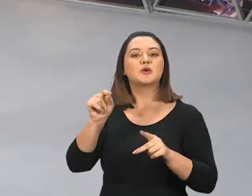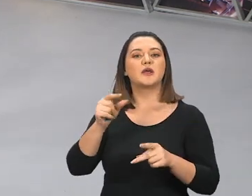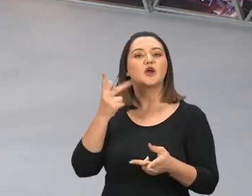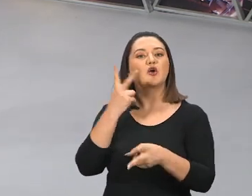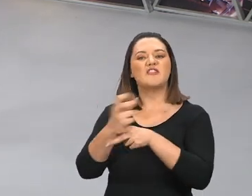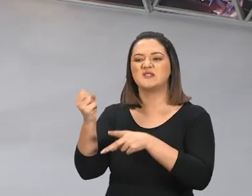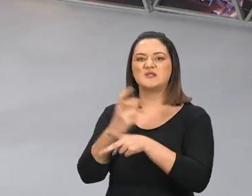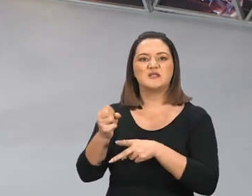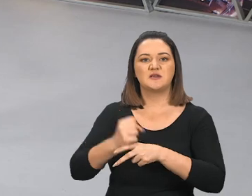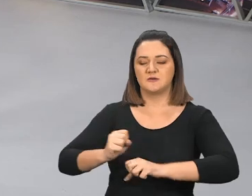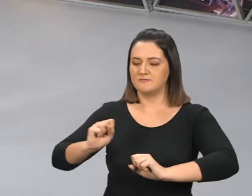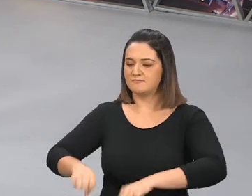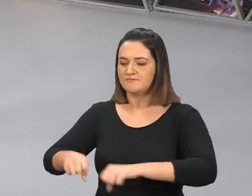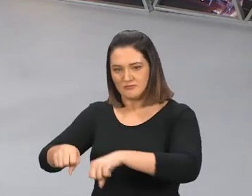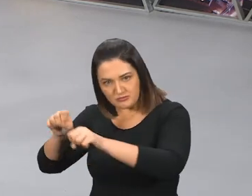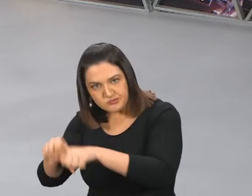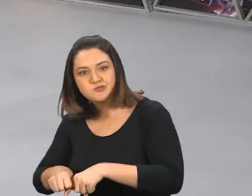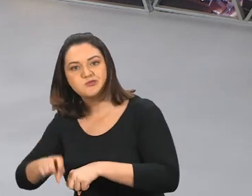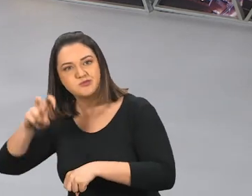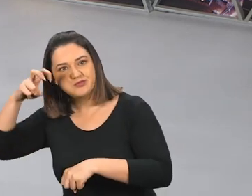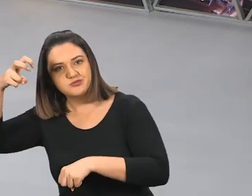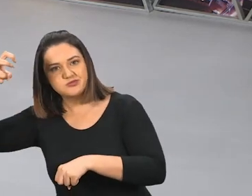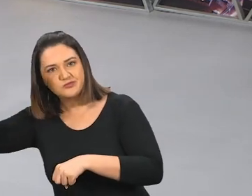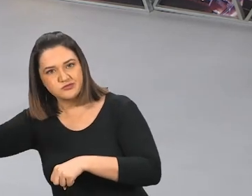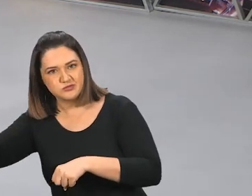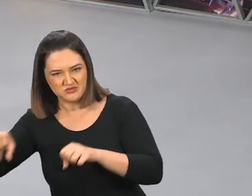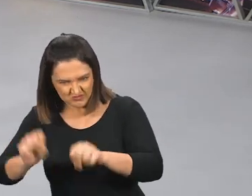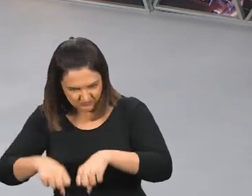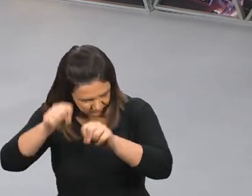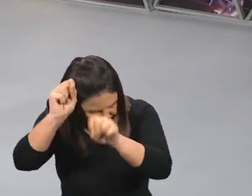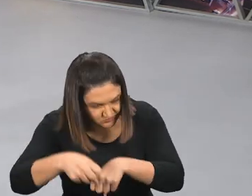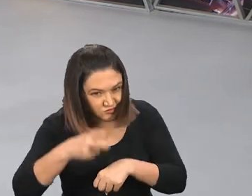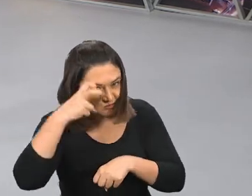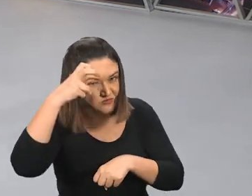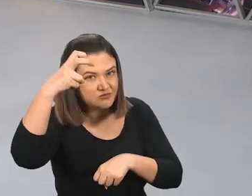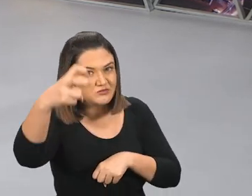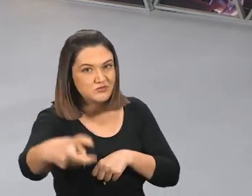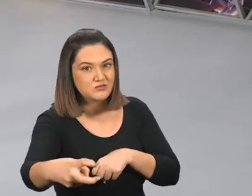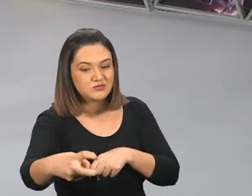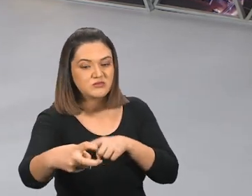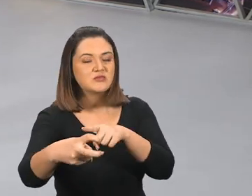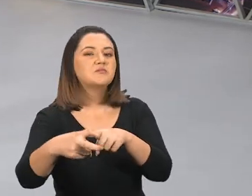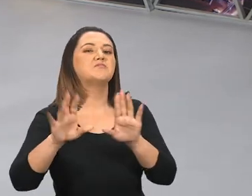Vencia, Derrotava, Era o poderoso, Esse carneiro que aparece aqui.